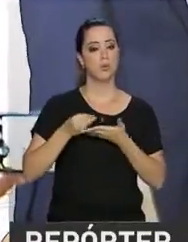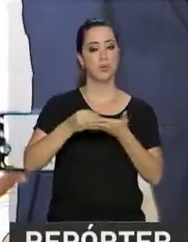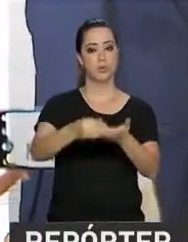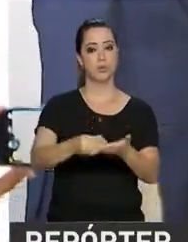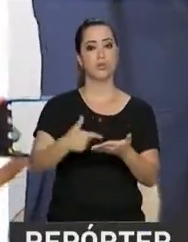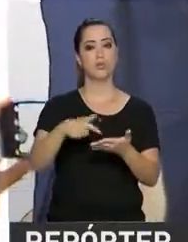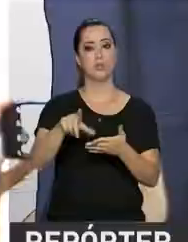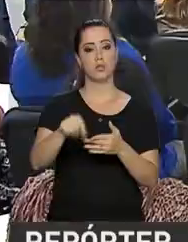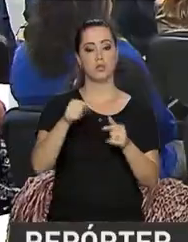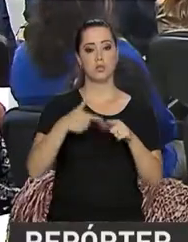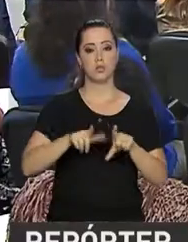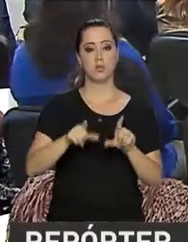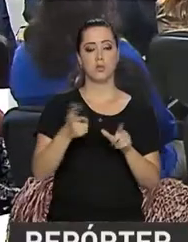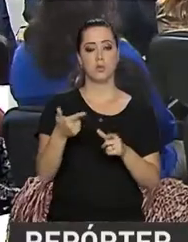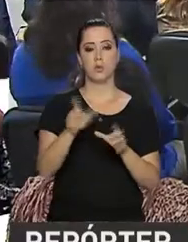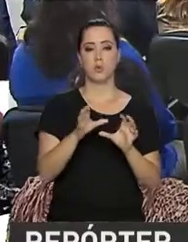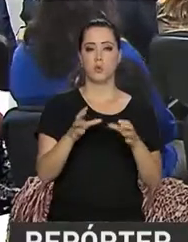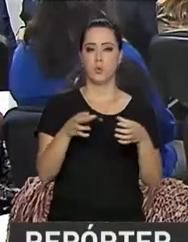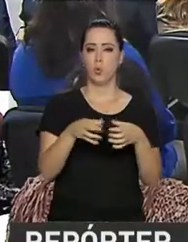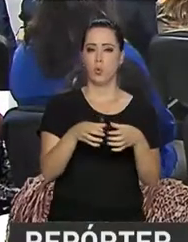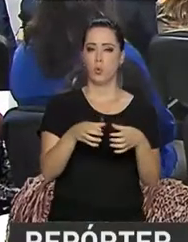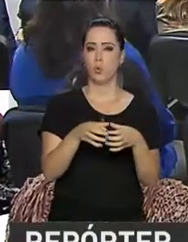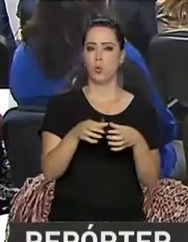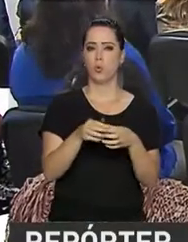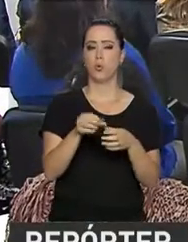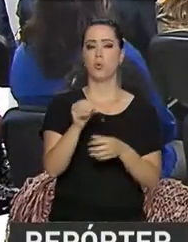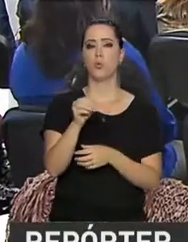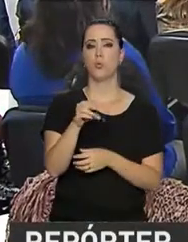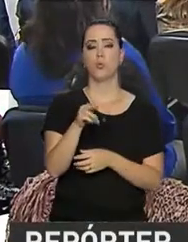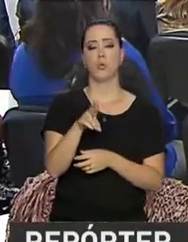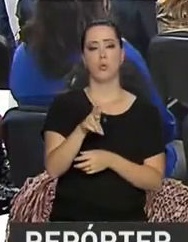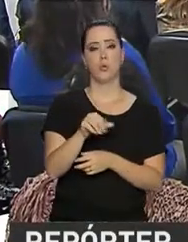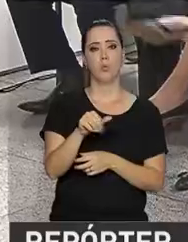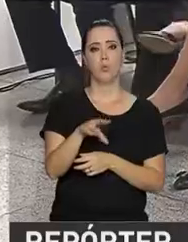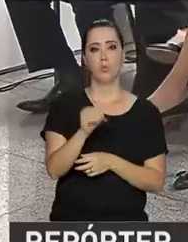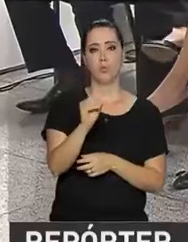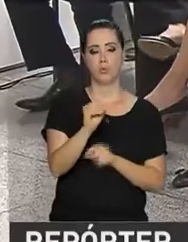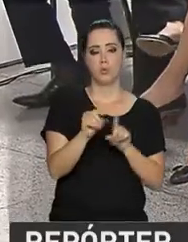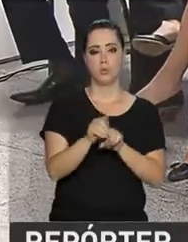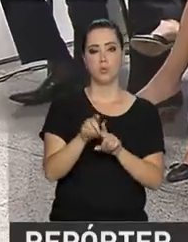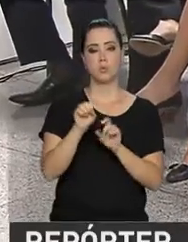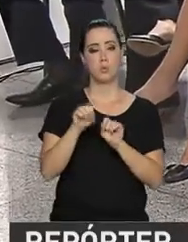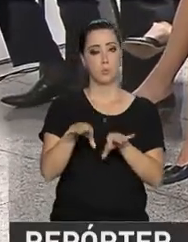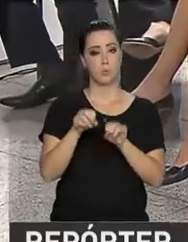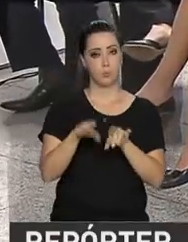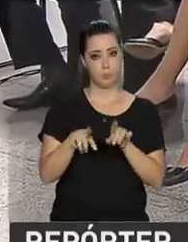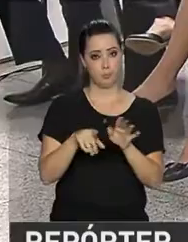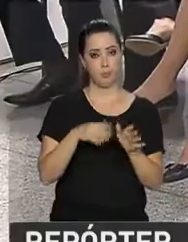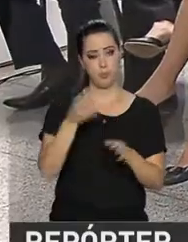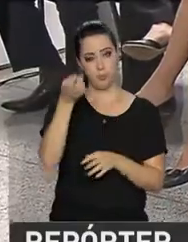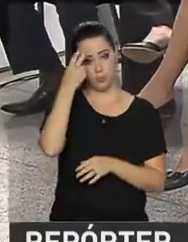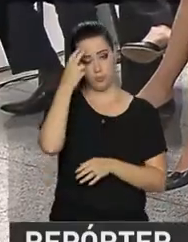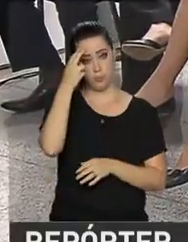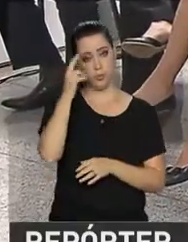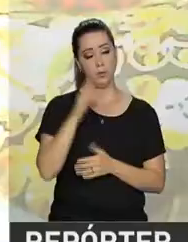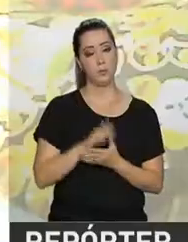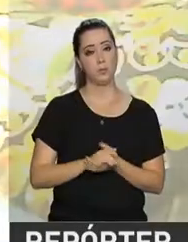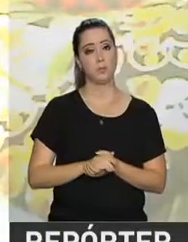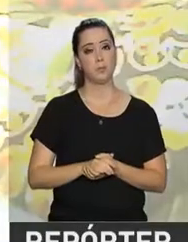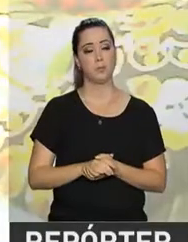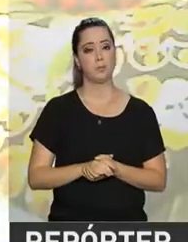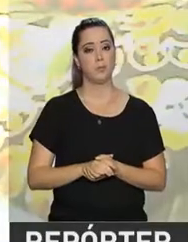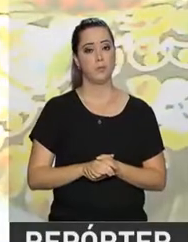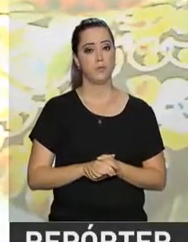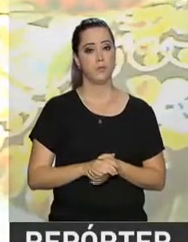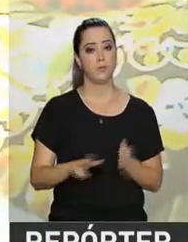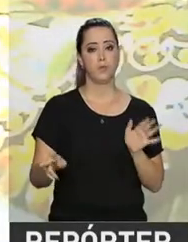Bumba Melboi do Maranhão para a Organização das Nações Unidas para Educação, a Ciência e a Cultura Unesco. A